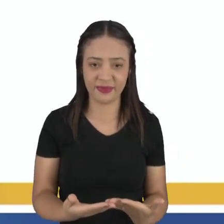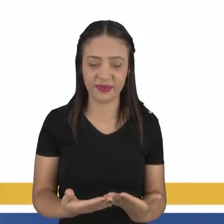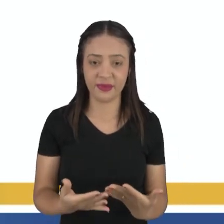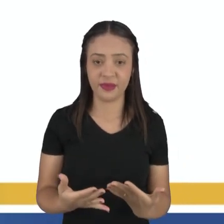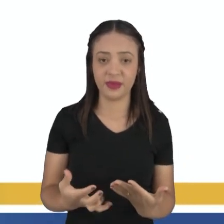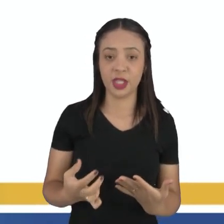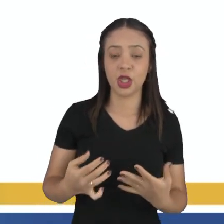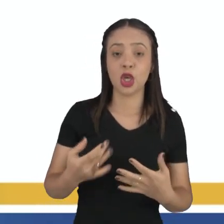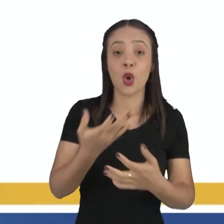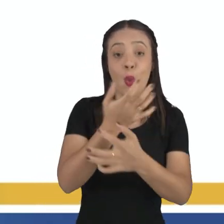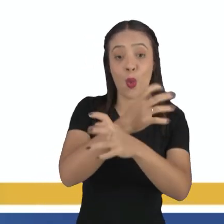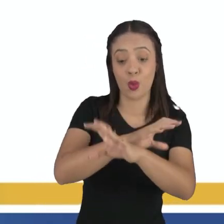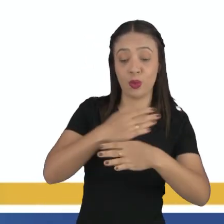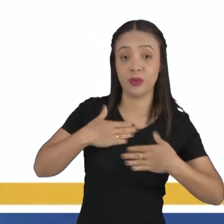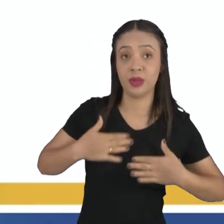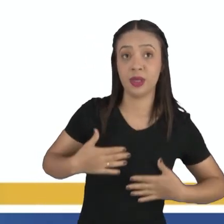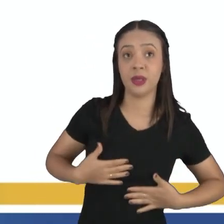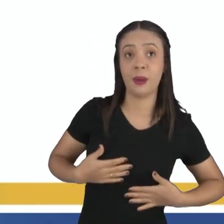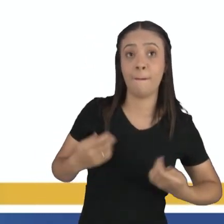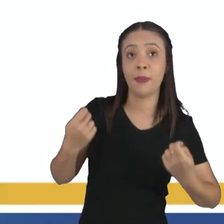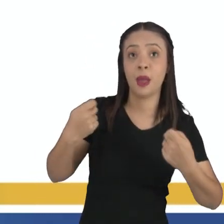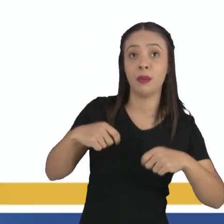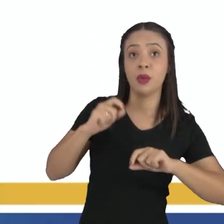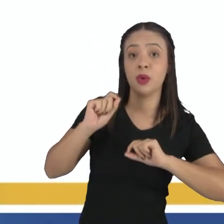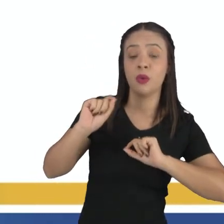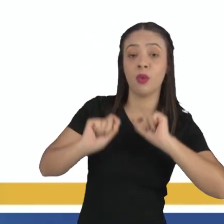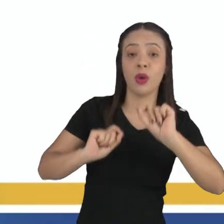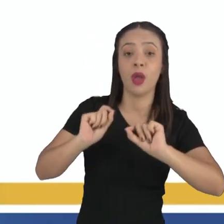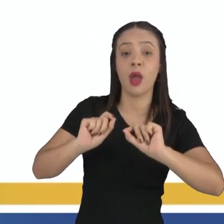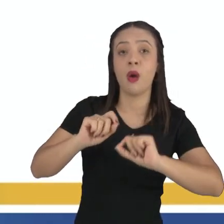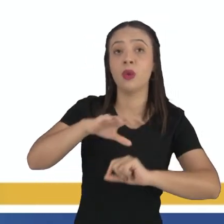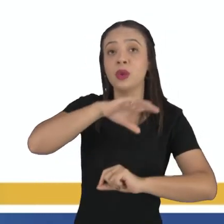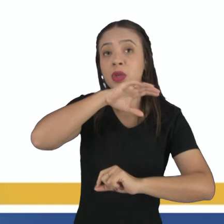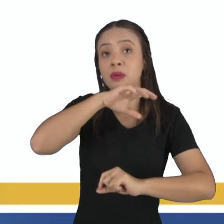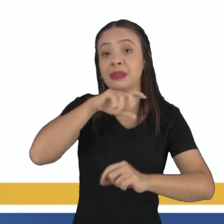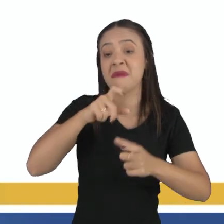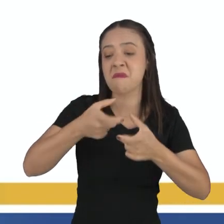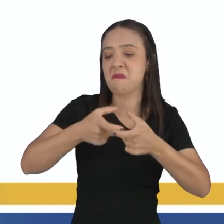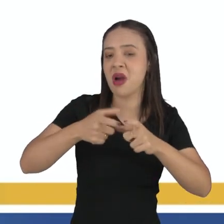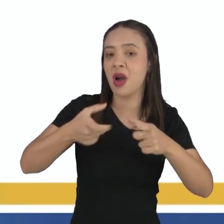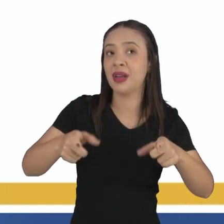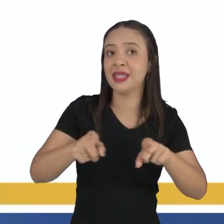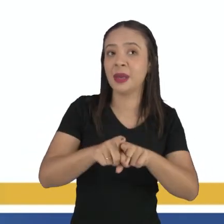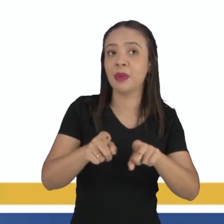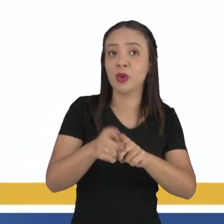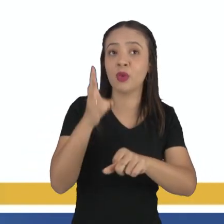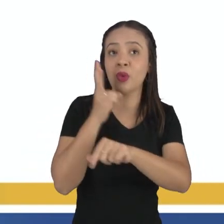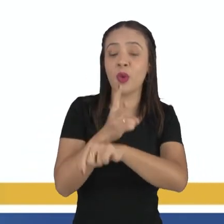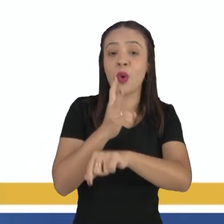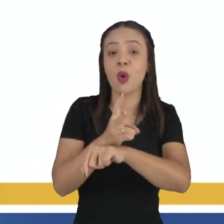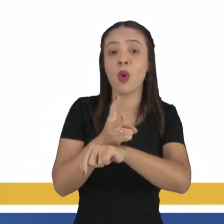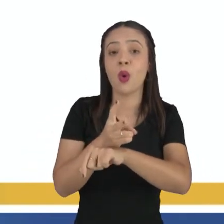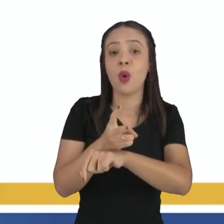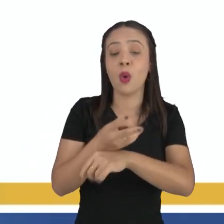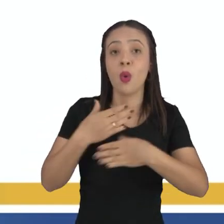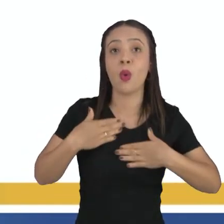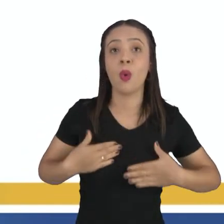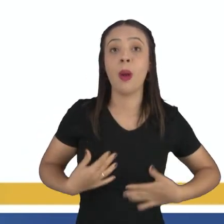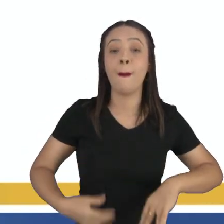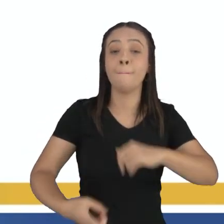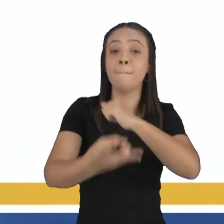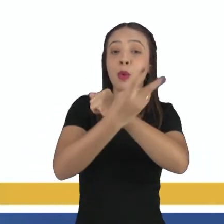permitem aos organismos atingirem maiores tamanhos, além de sustentarem o corpo e protegerem órgãos